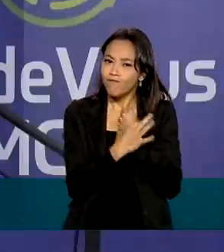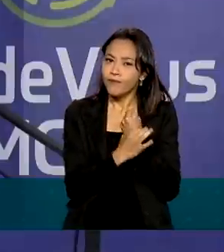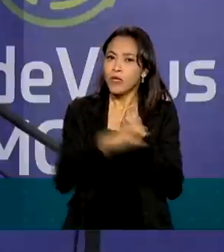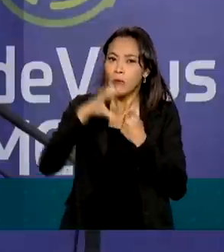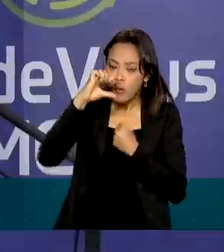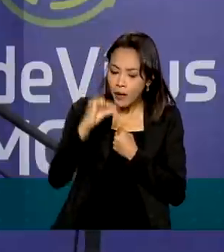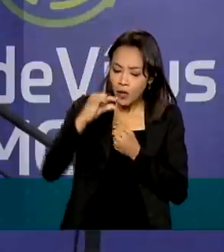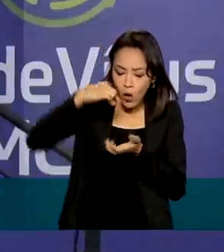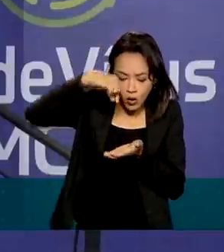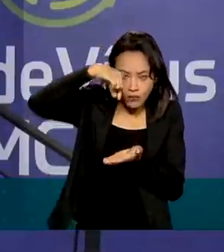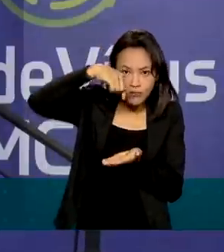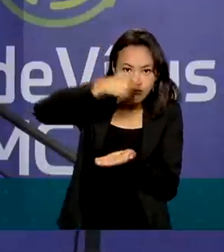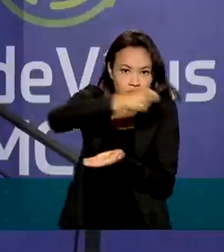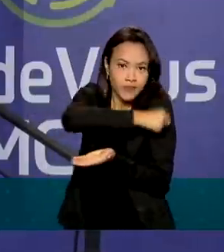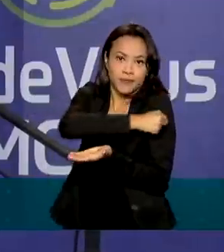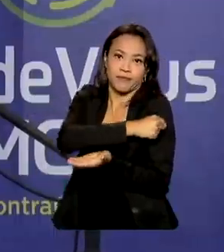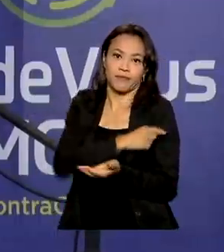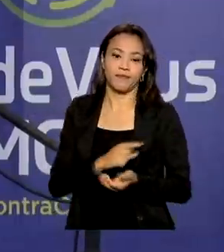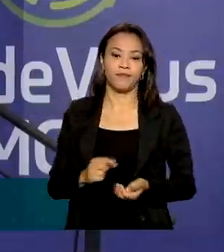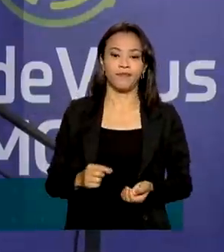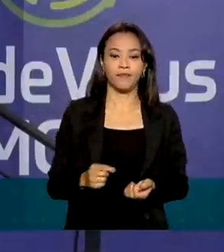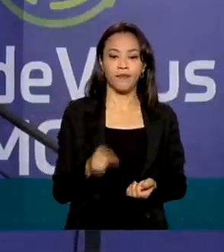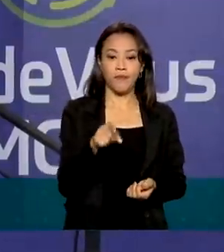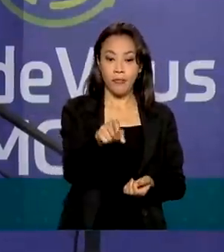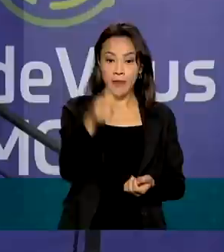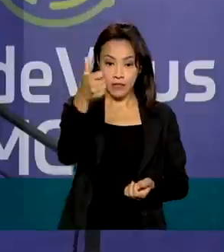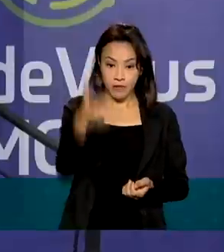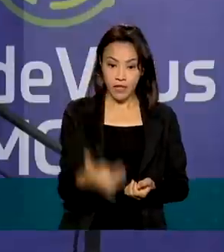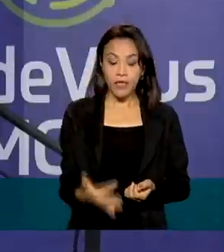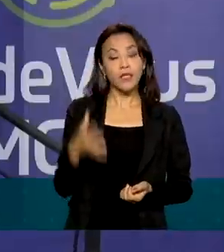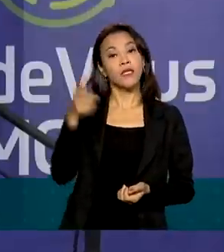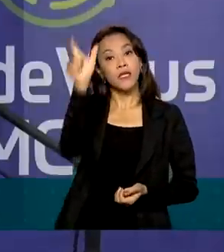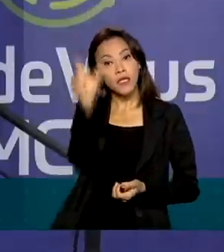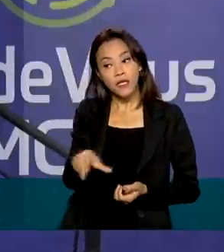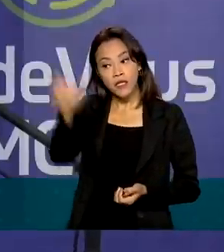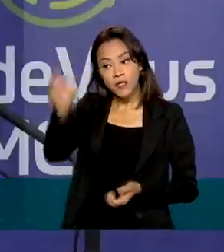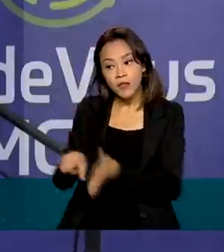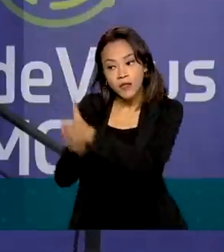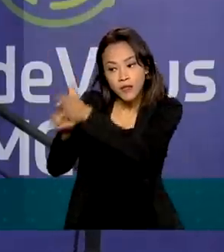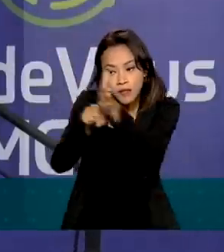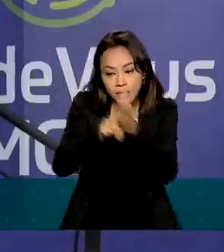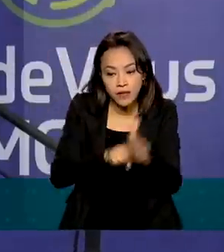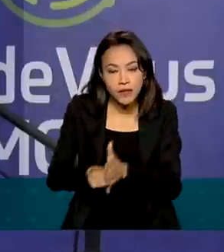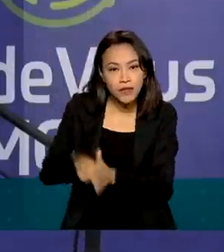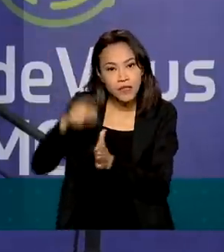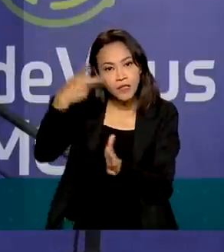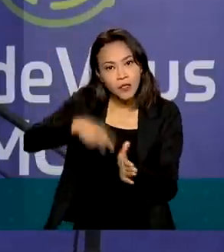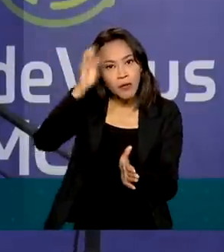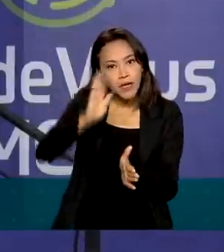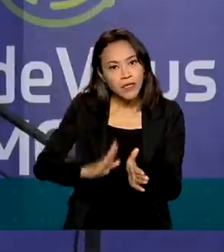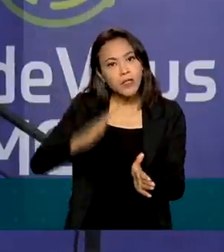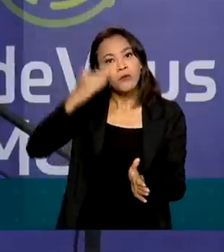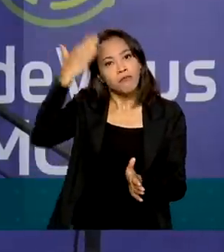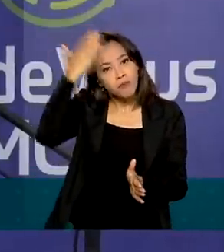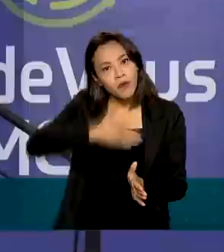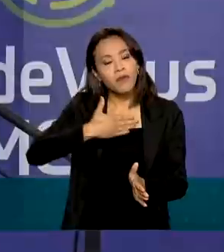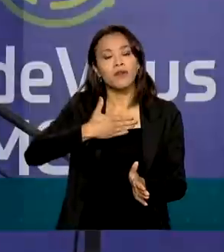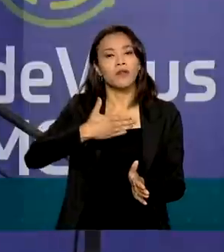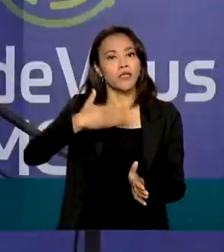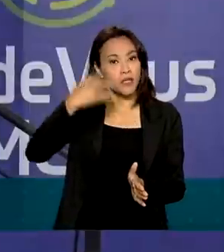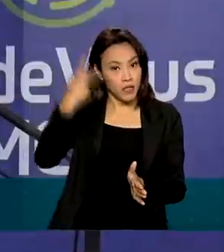Os cientistas brasileiros estão dando um passo importante e mostrando que a ciência nacional